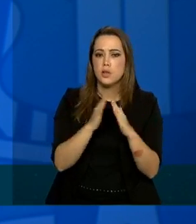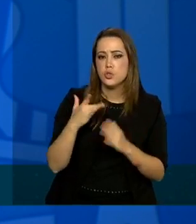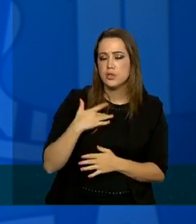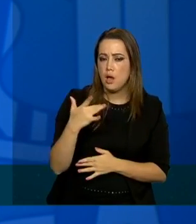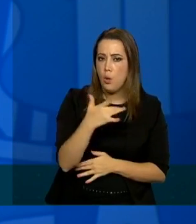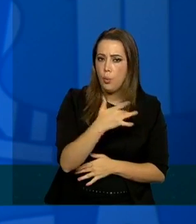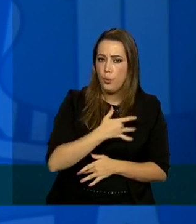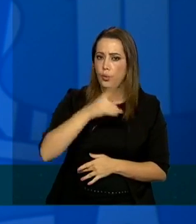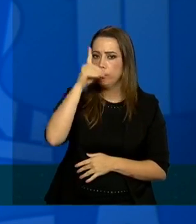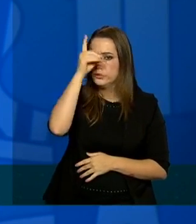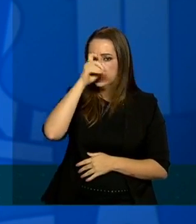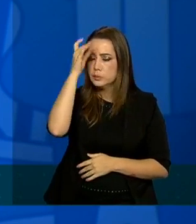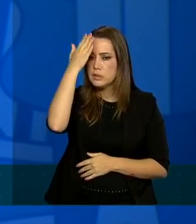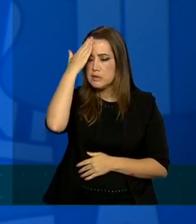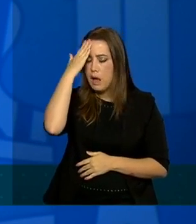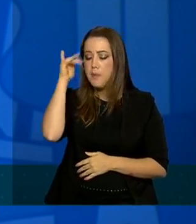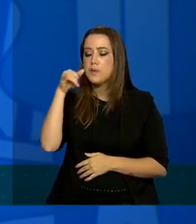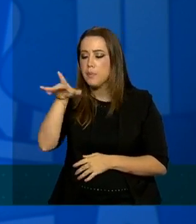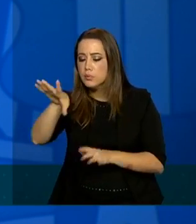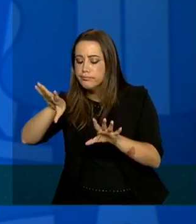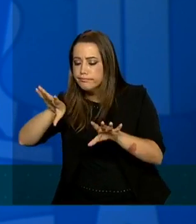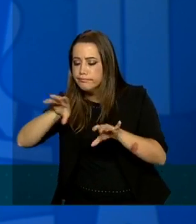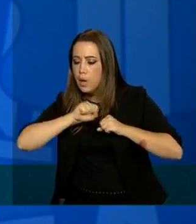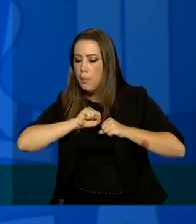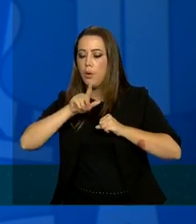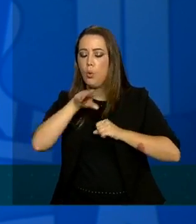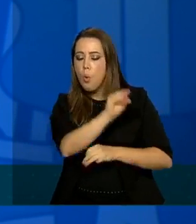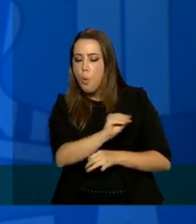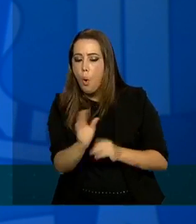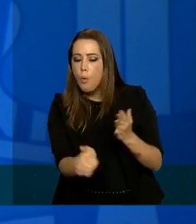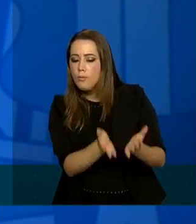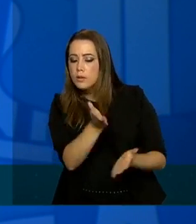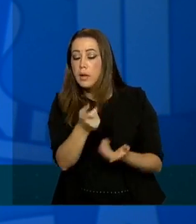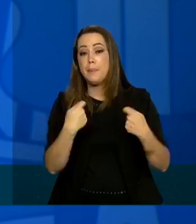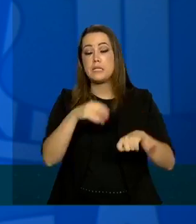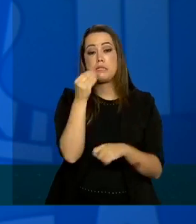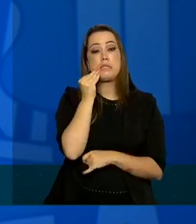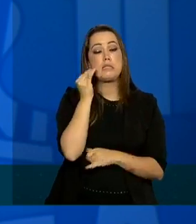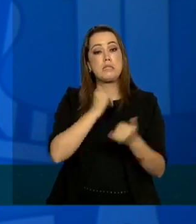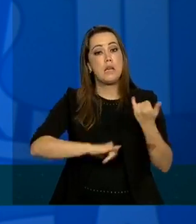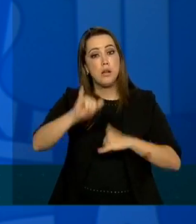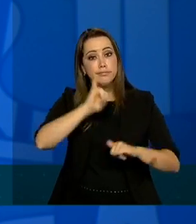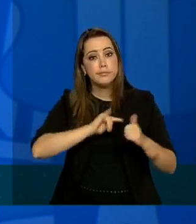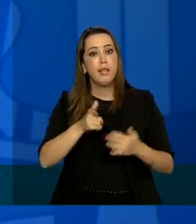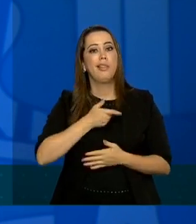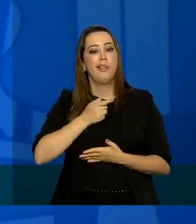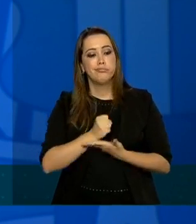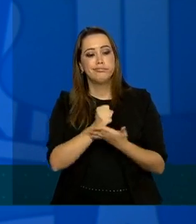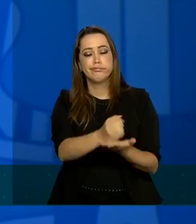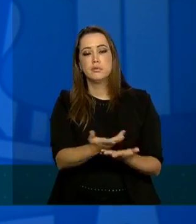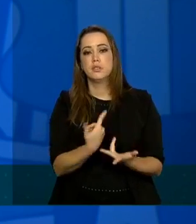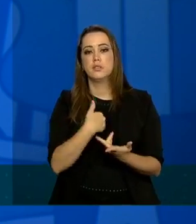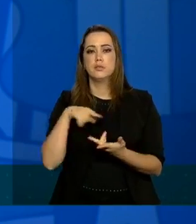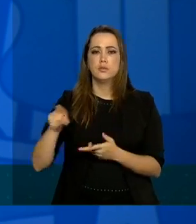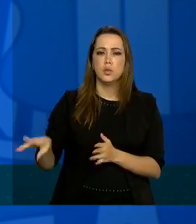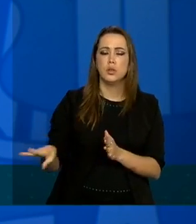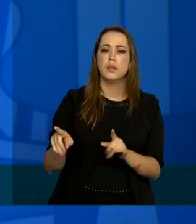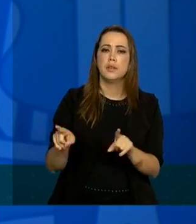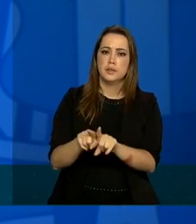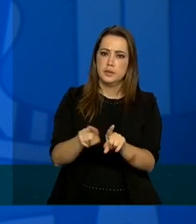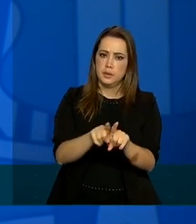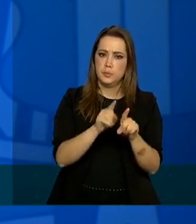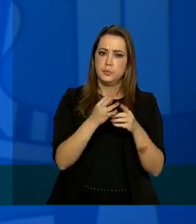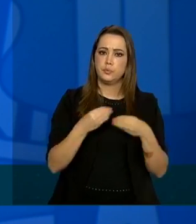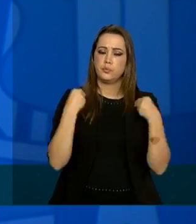casos confirmados dos casos suspeitos nós precisamos ter os testes disponíveis nós abastecemos a rede